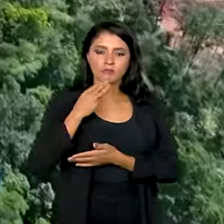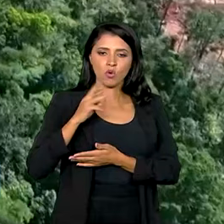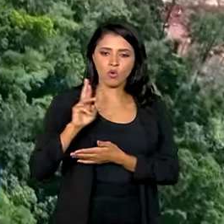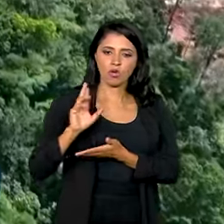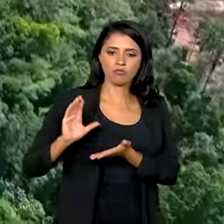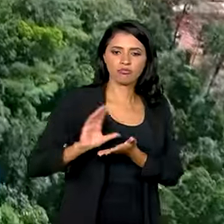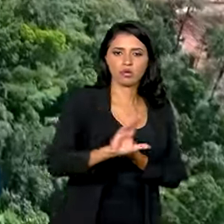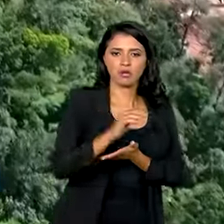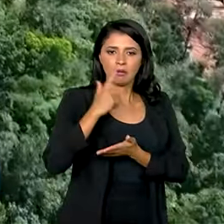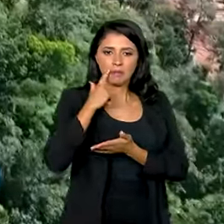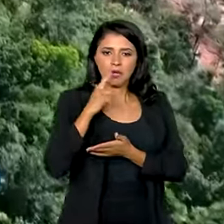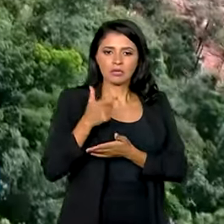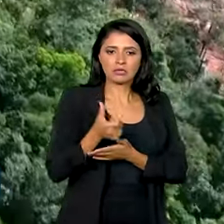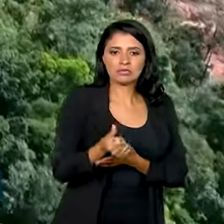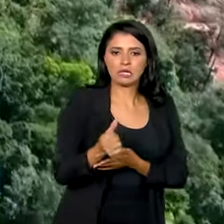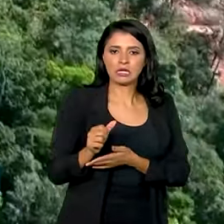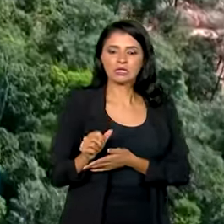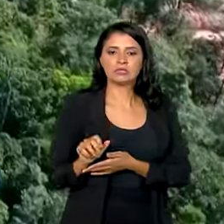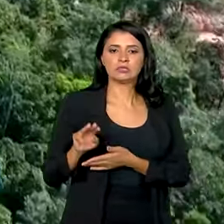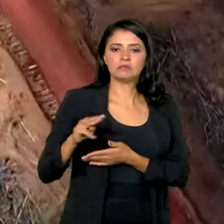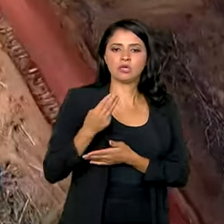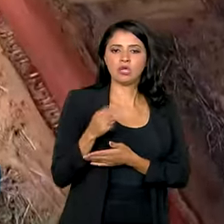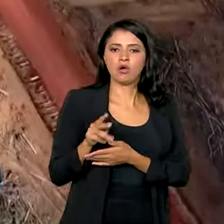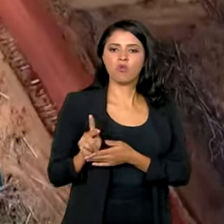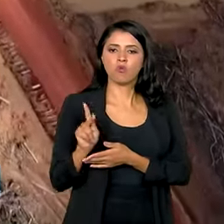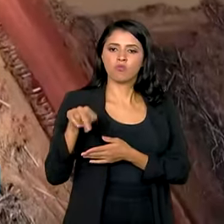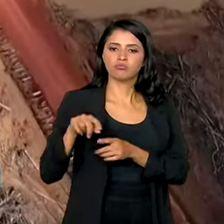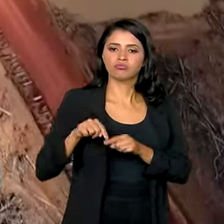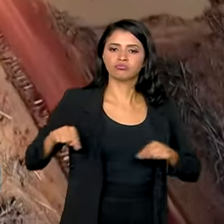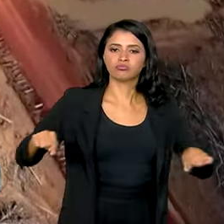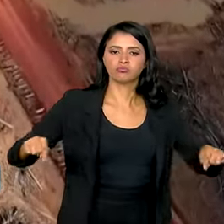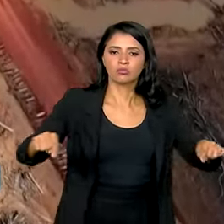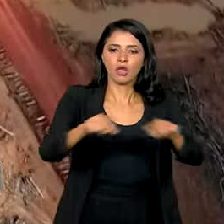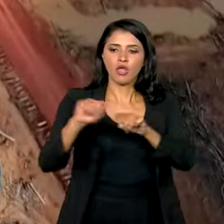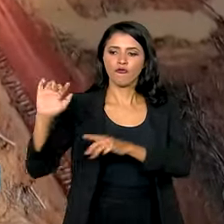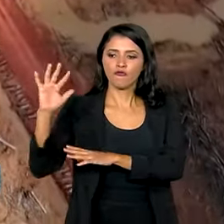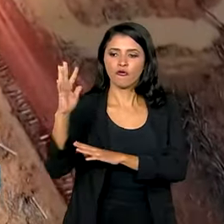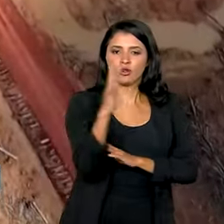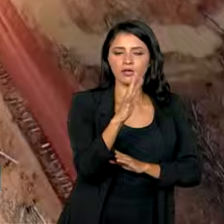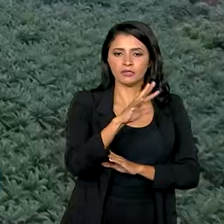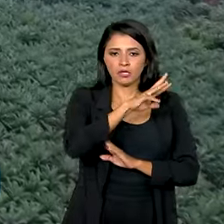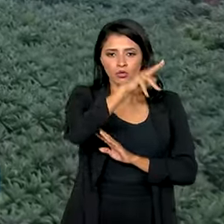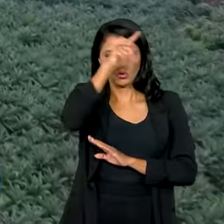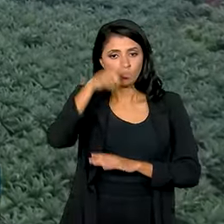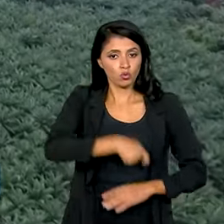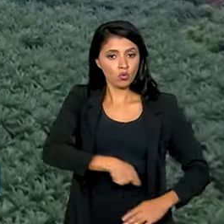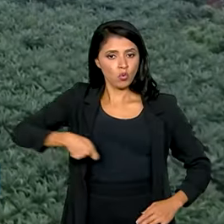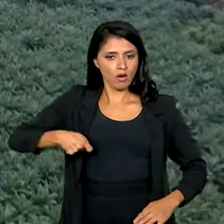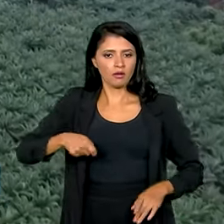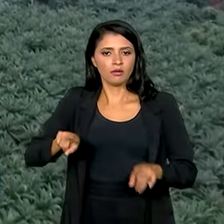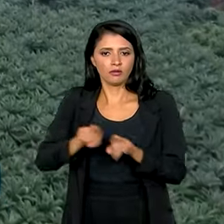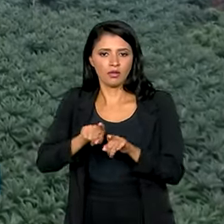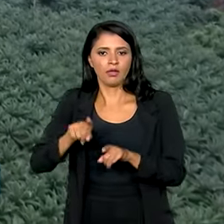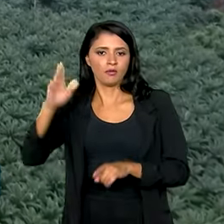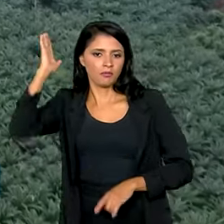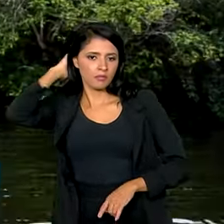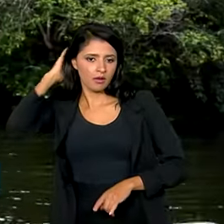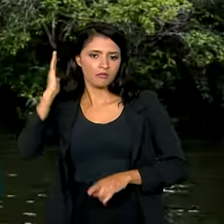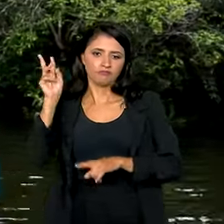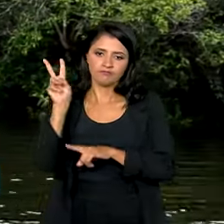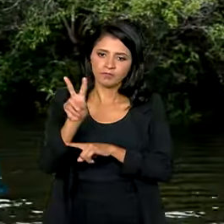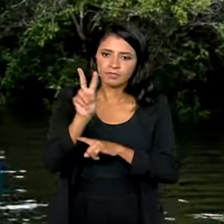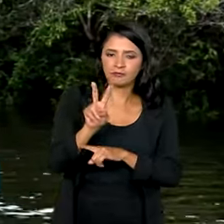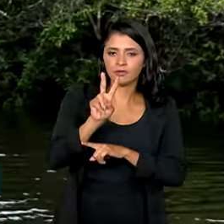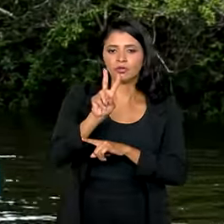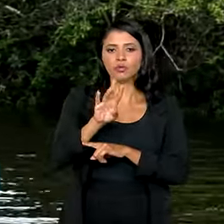restaurar 6 milhões de hectares de florestas que vão do Acre ao Pará, preservando a biodiversidade